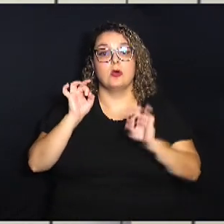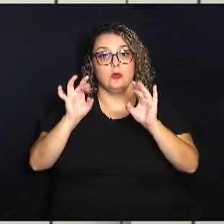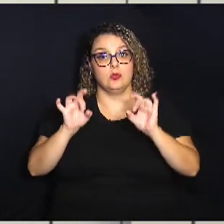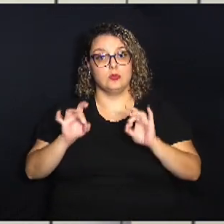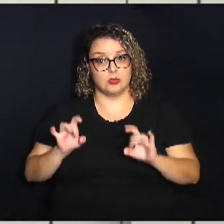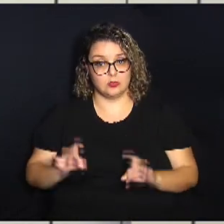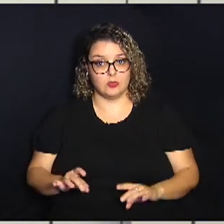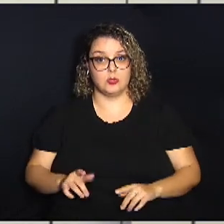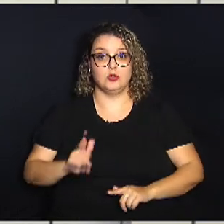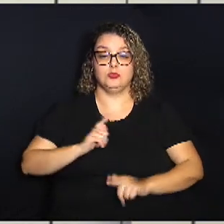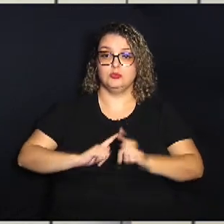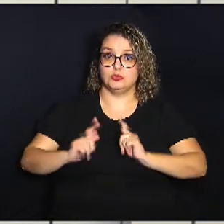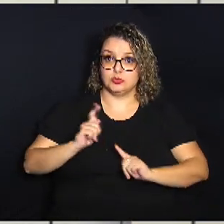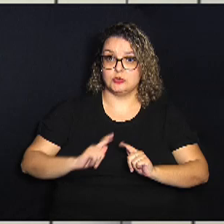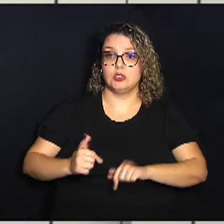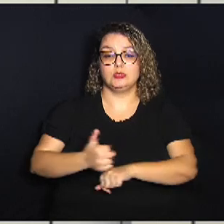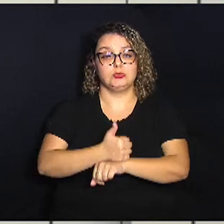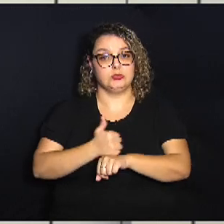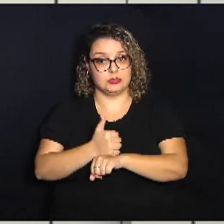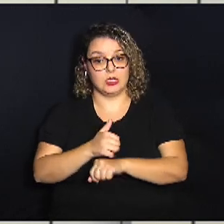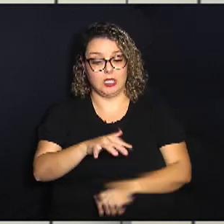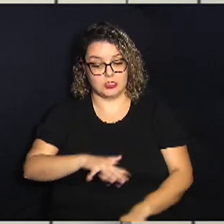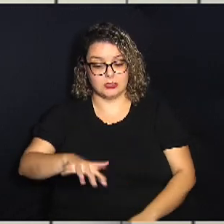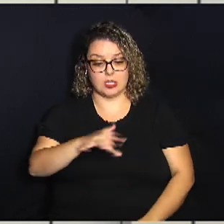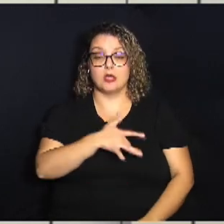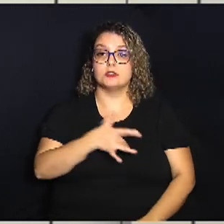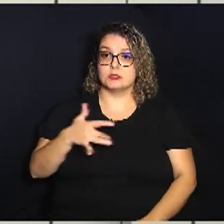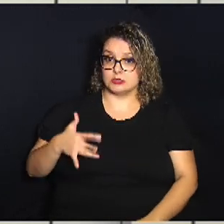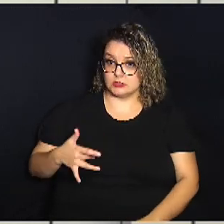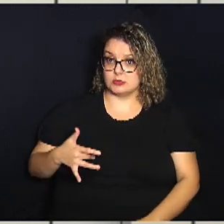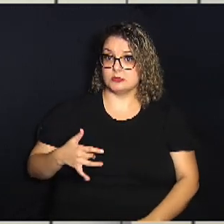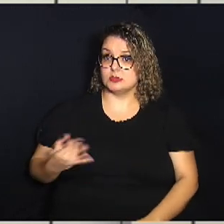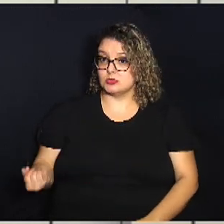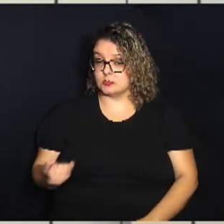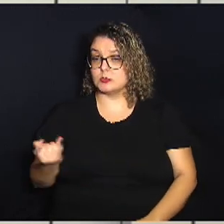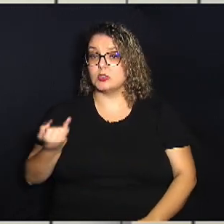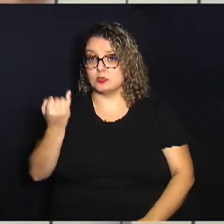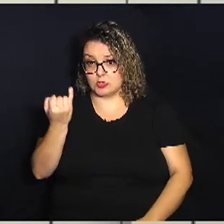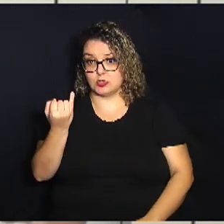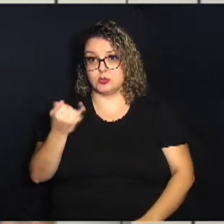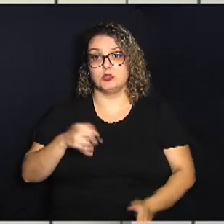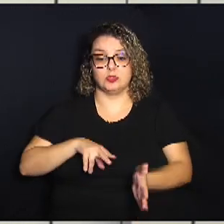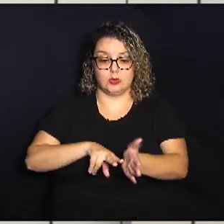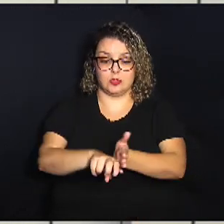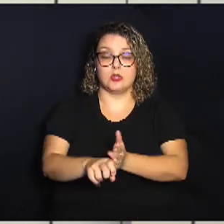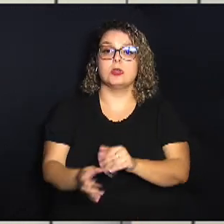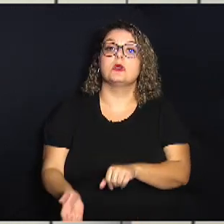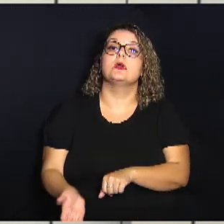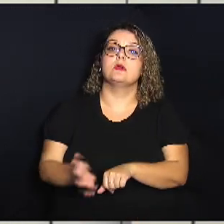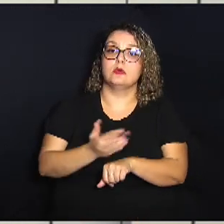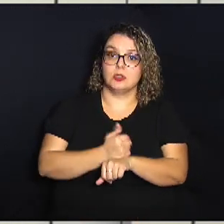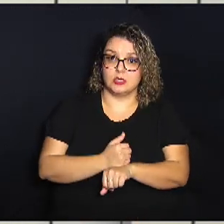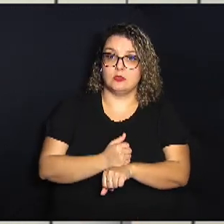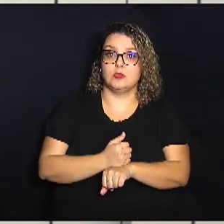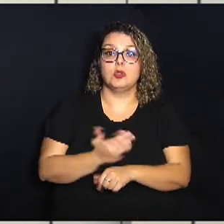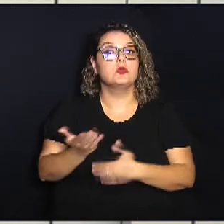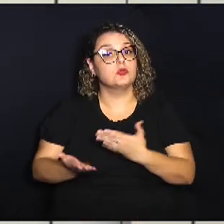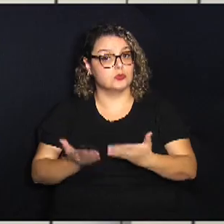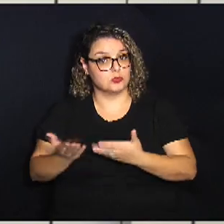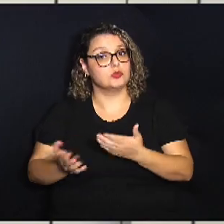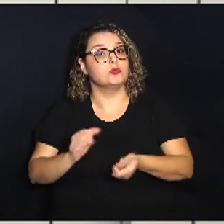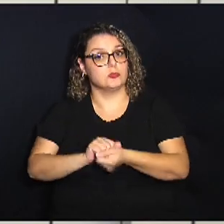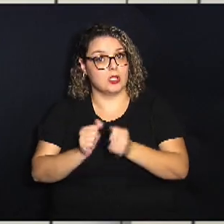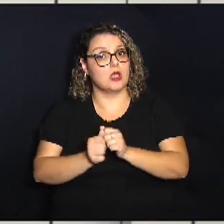os gestores e os profissionais da área de saúde, sobre a importância do diagnóstico precoce e do tratamento